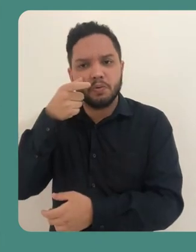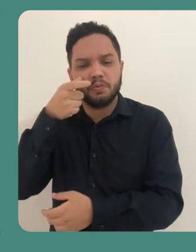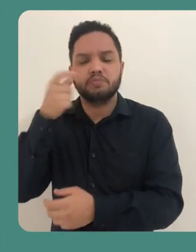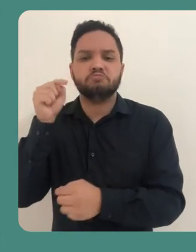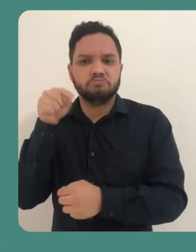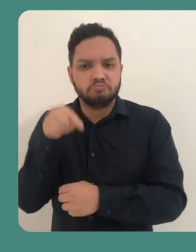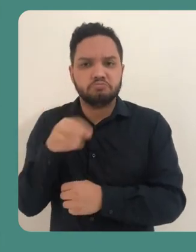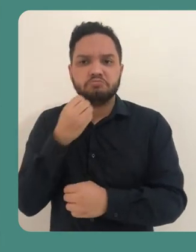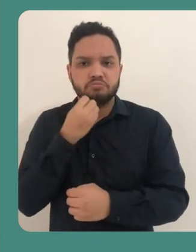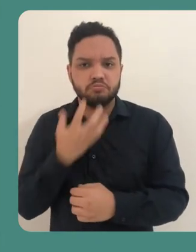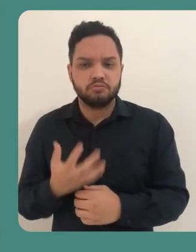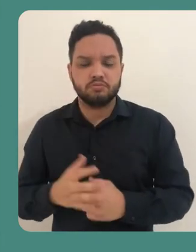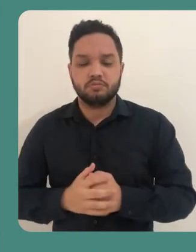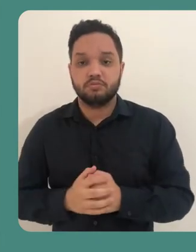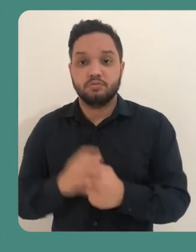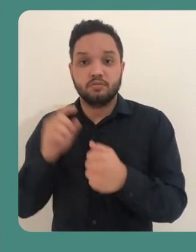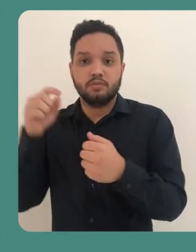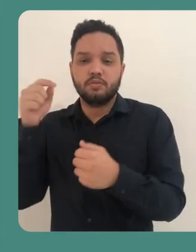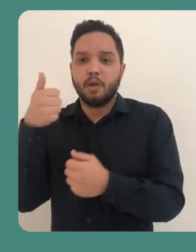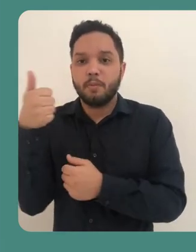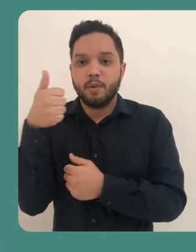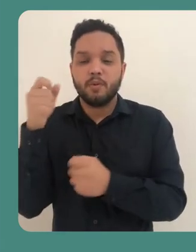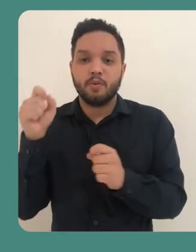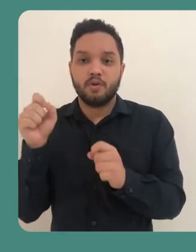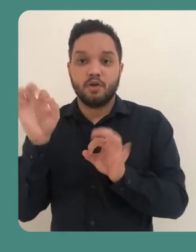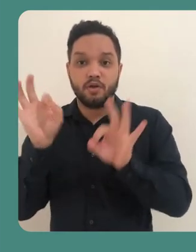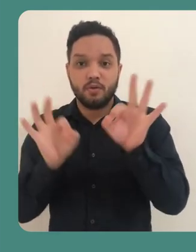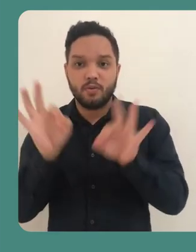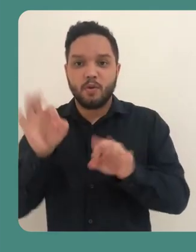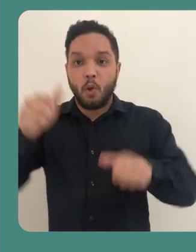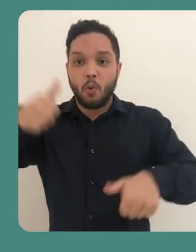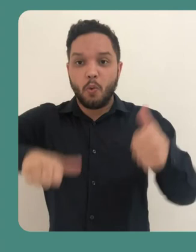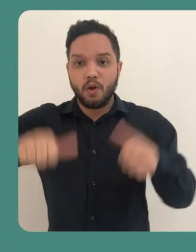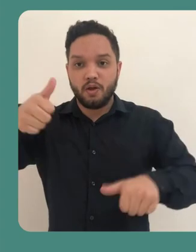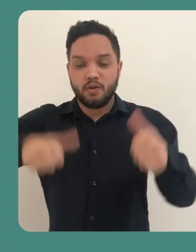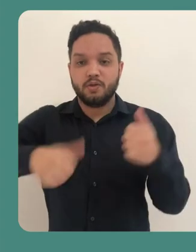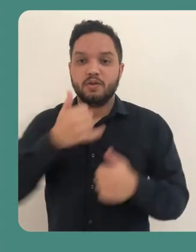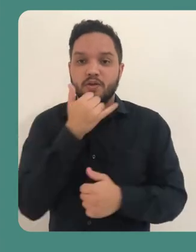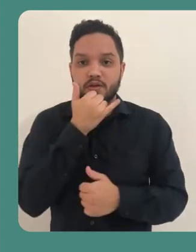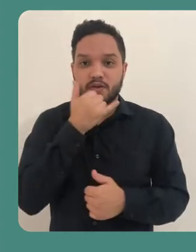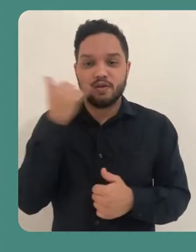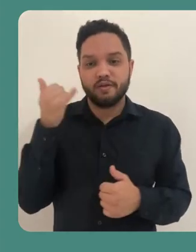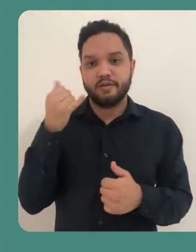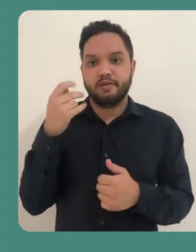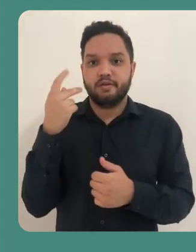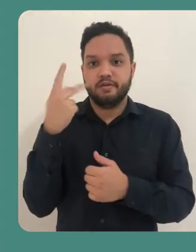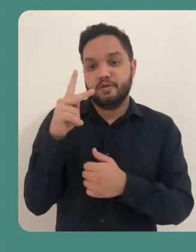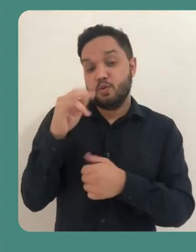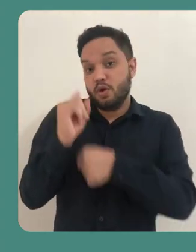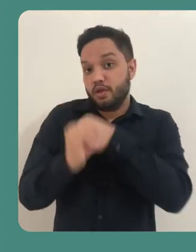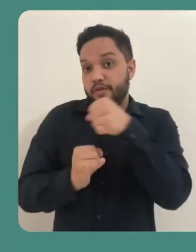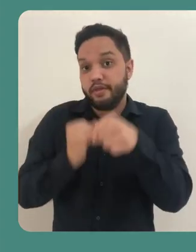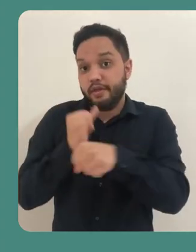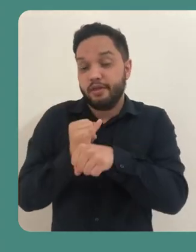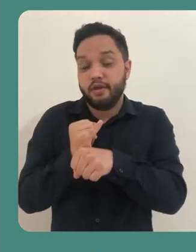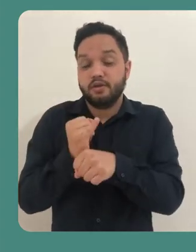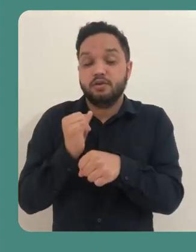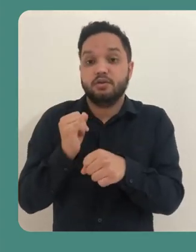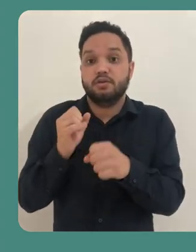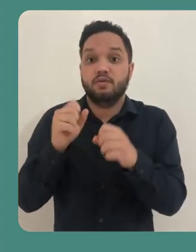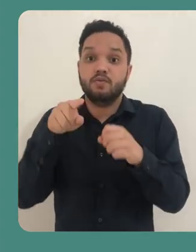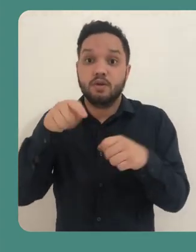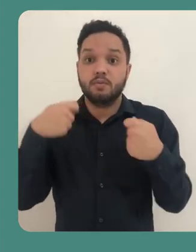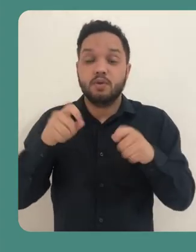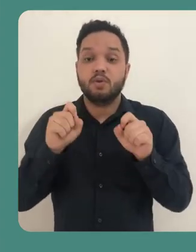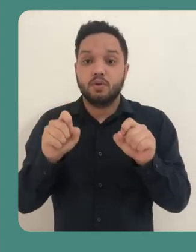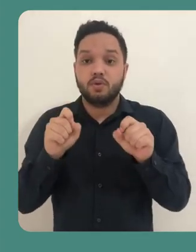A primeira delas é o gerenciamento de qualidade. Dependendo da banda de internet que você utilizar, você precisa baixar